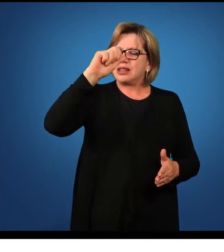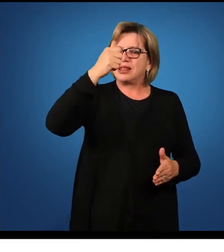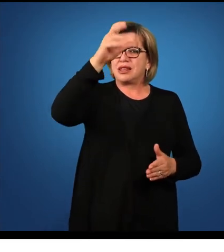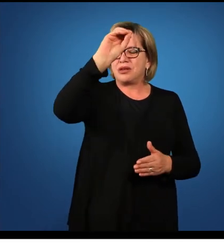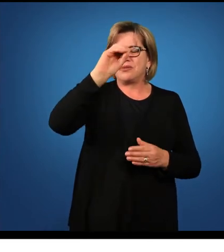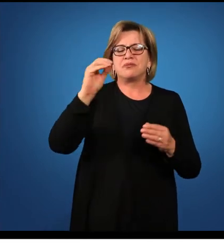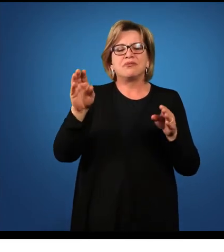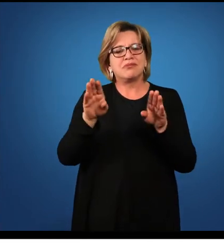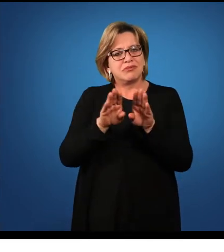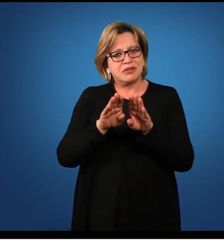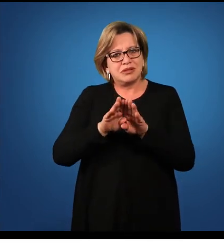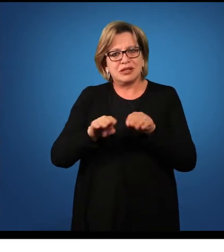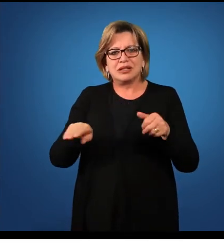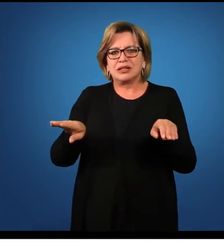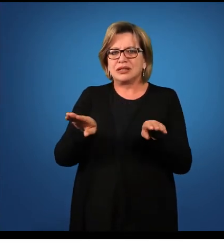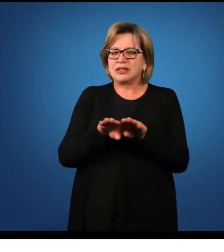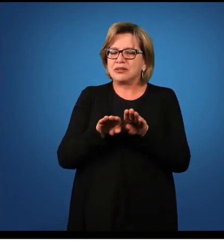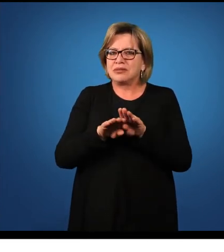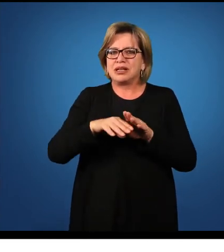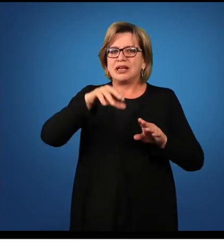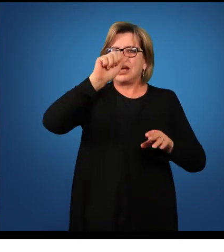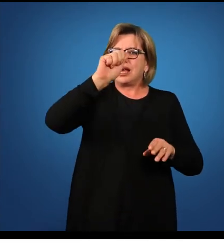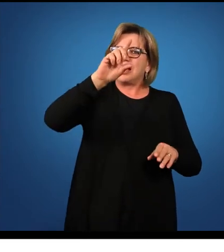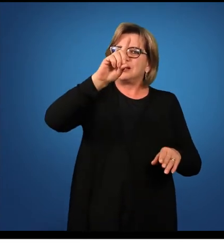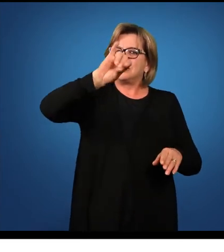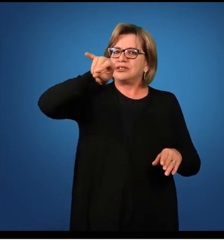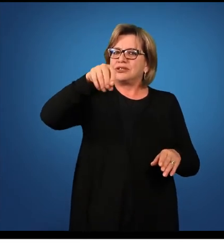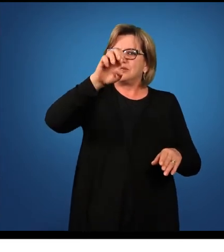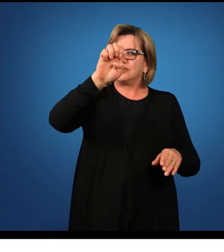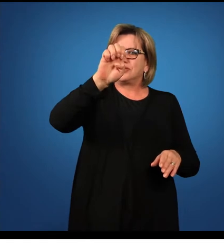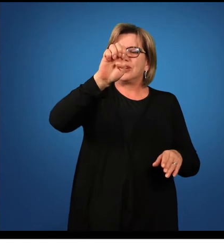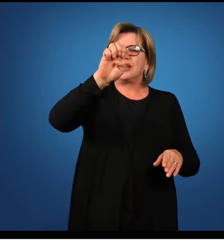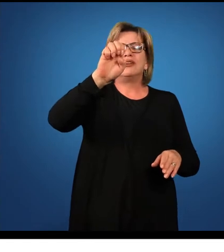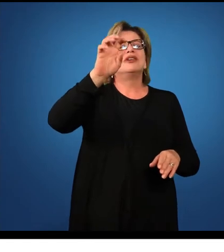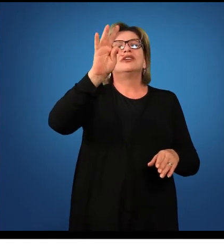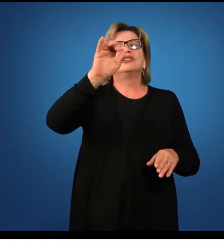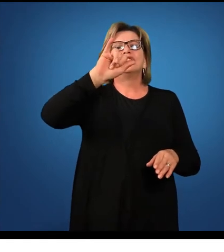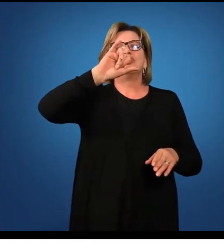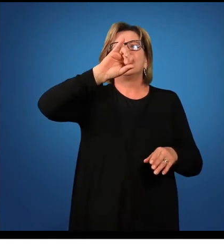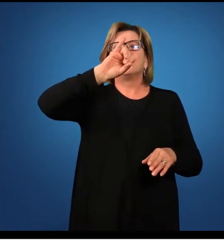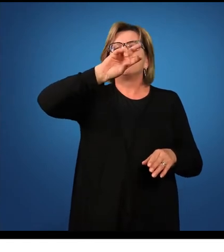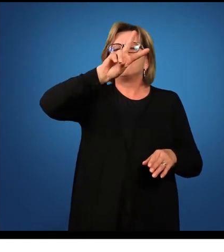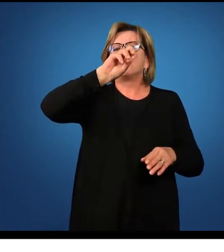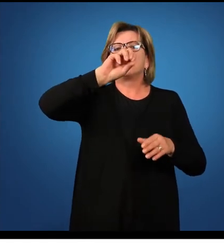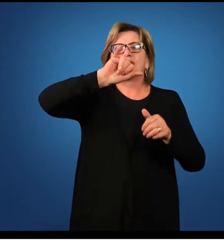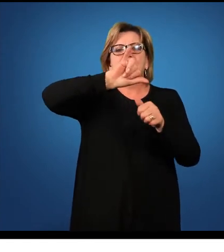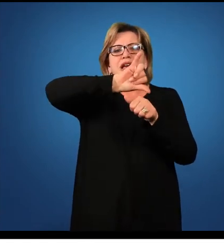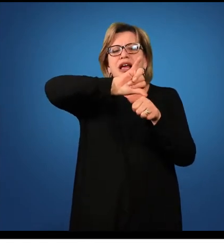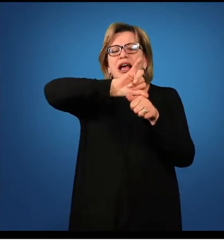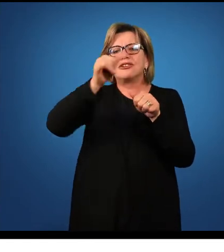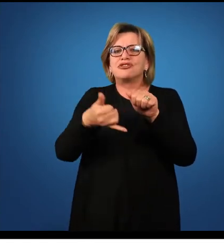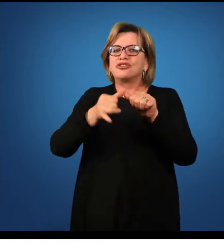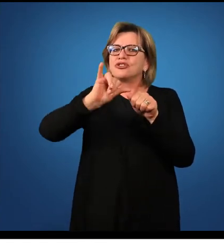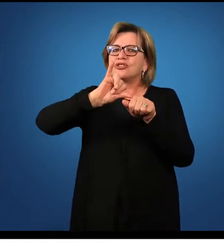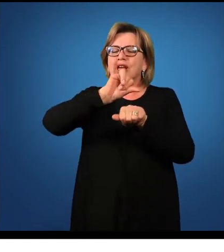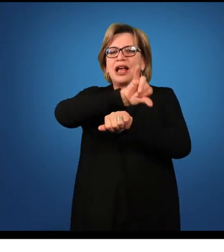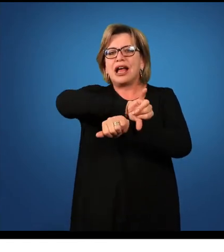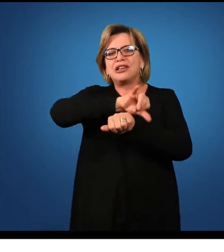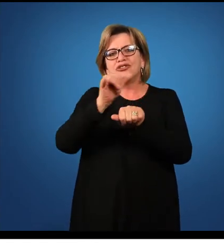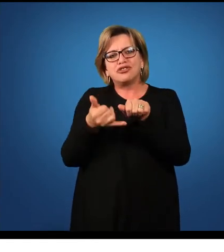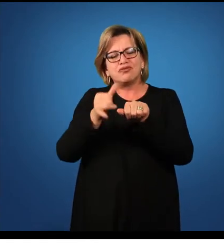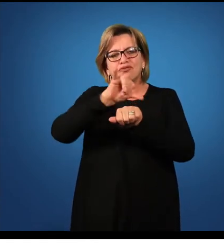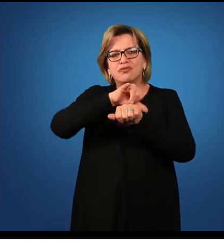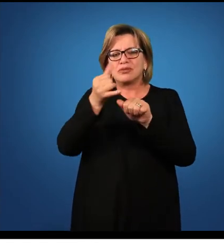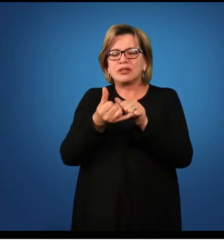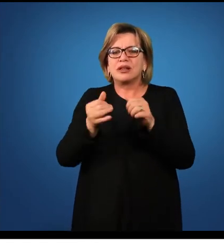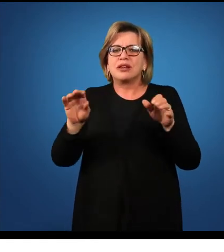os adjetivos de primeira classe e lembro-me de ter parado com os adjuntos adverbiais